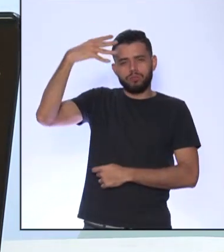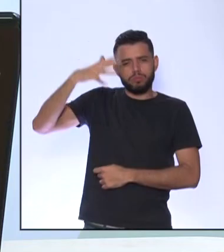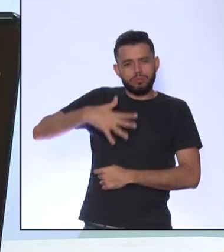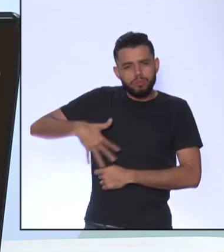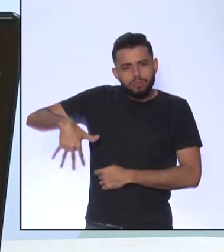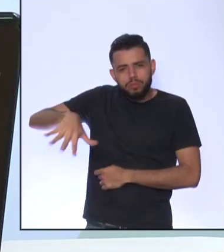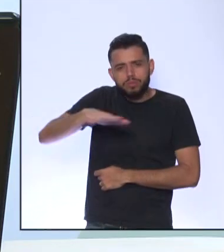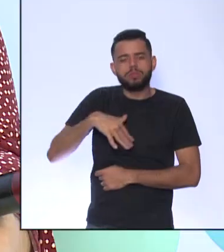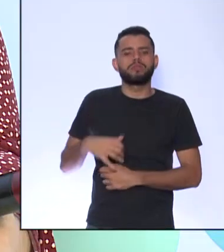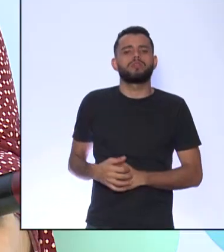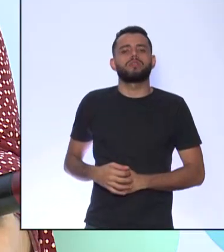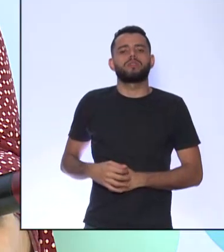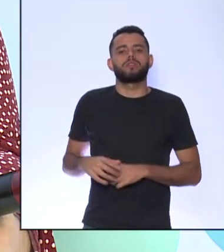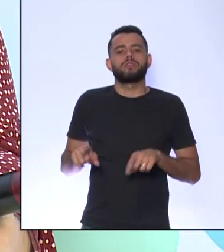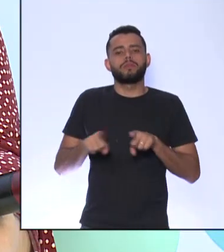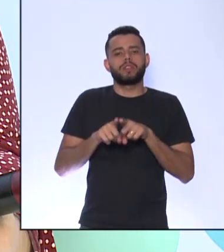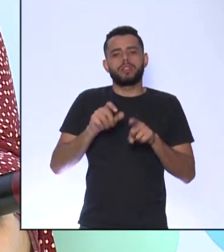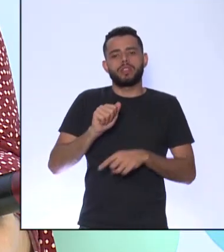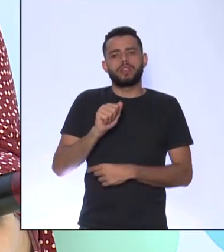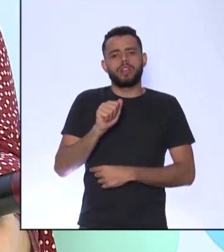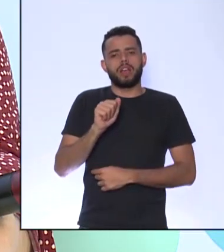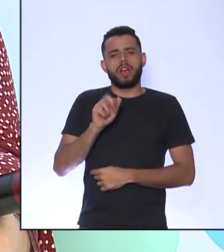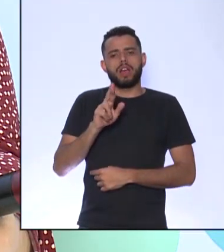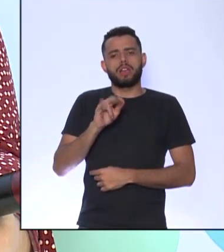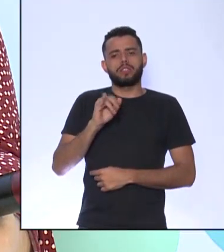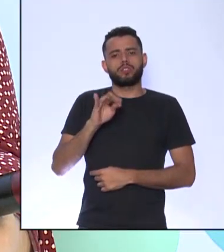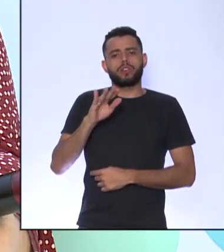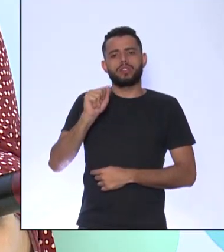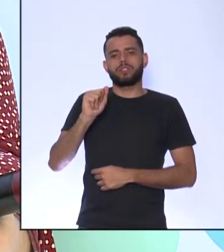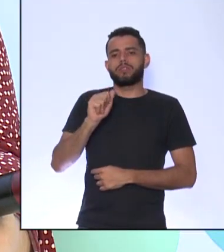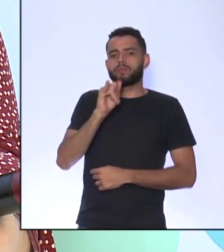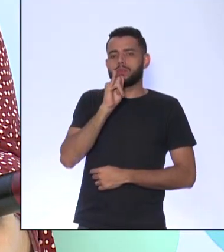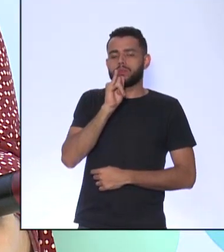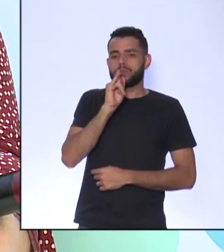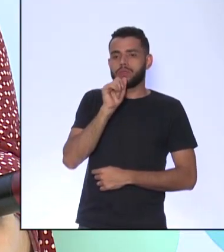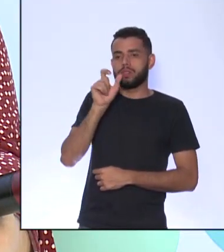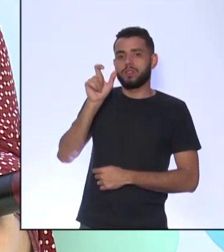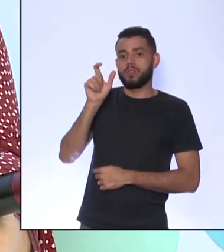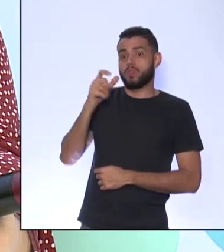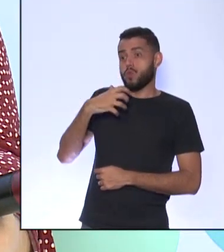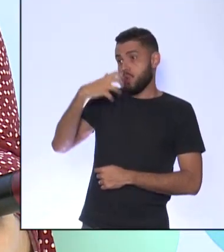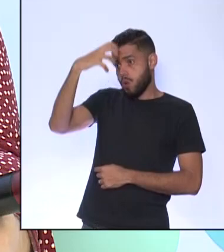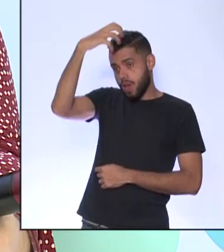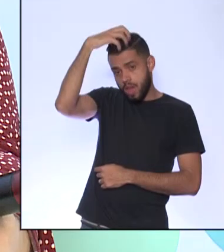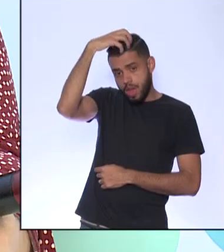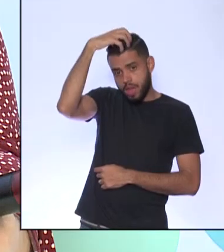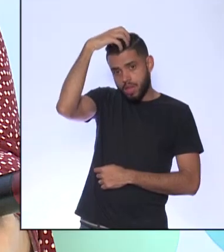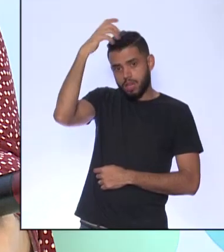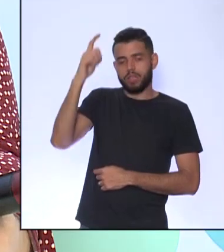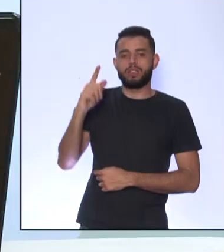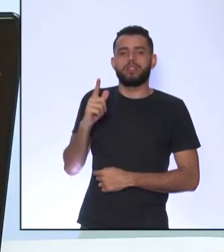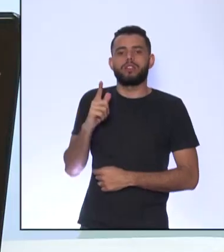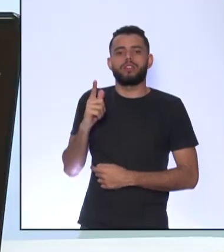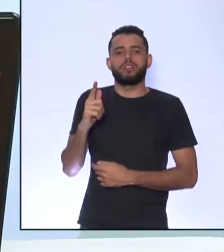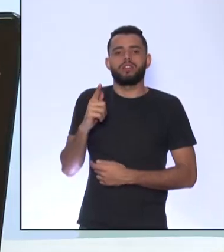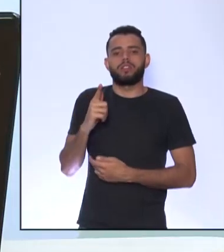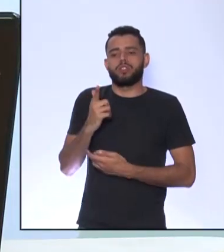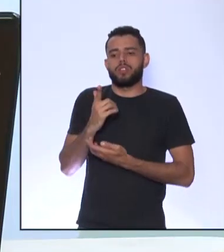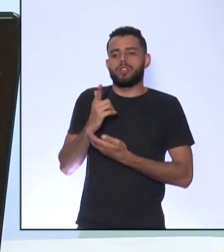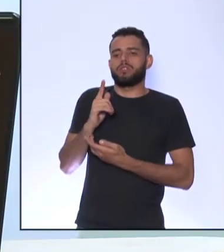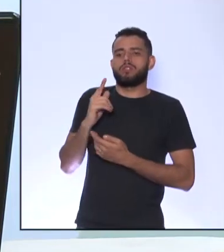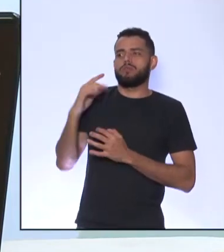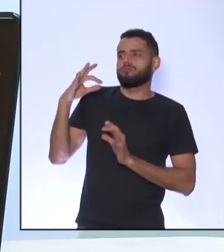Do poder Do aristocrata Como ser divino Como o Locke Defendia que o rei Não tinha Essa divisão divina